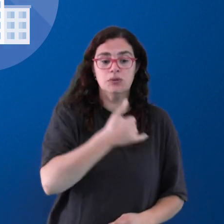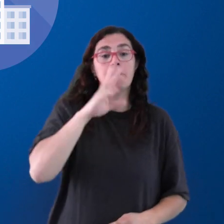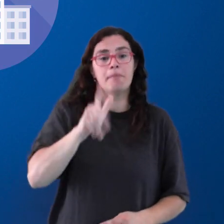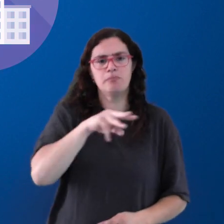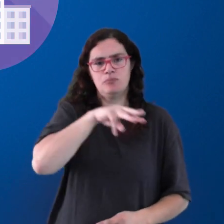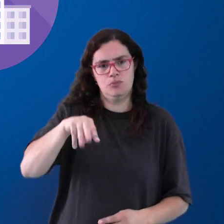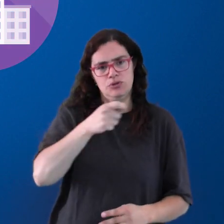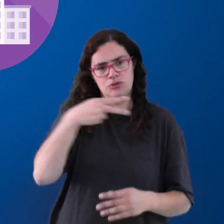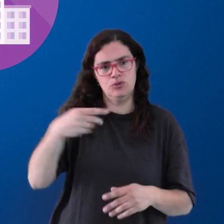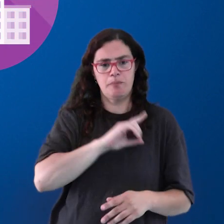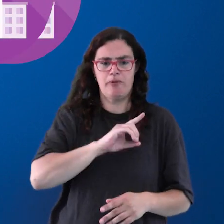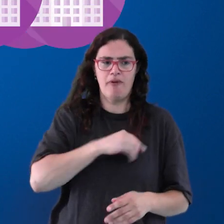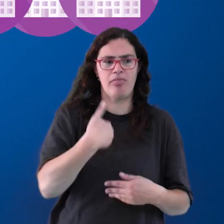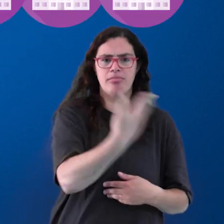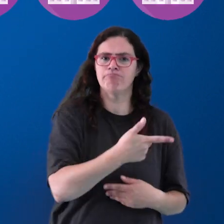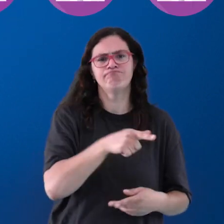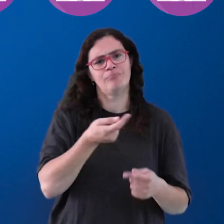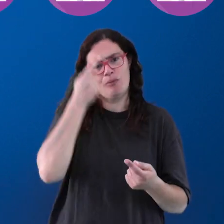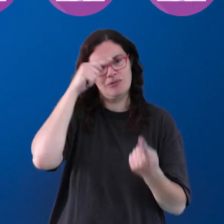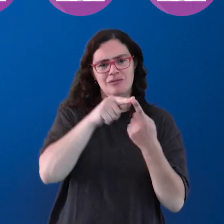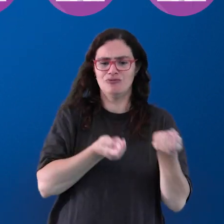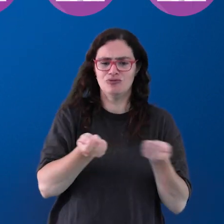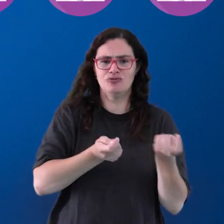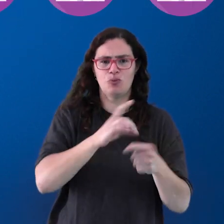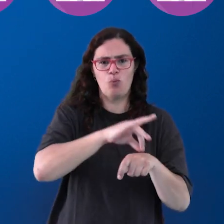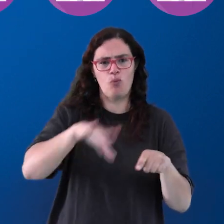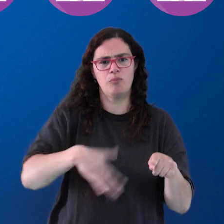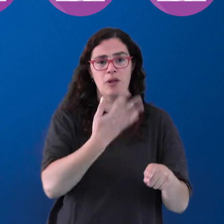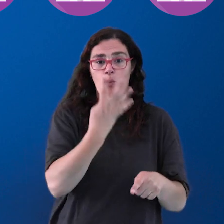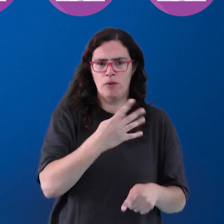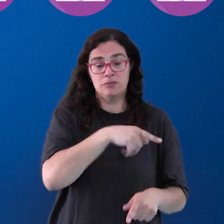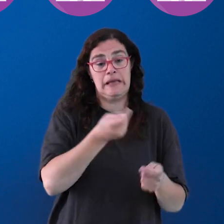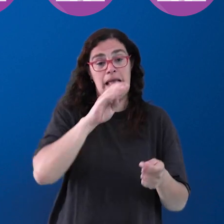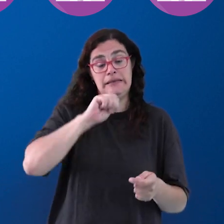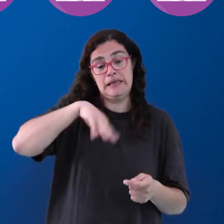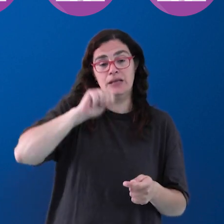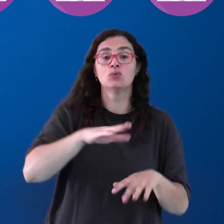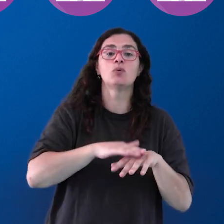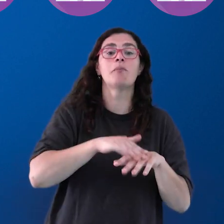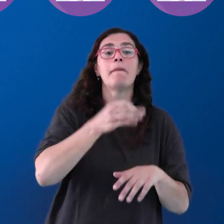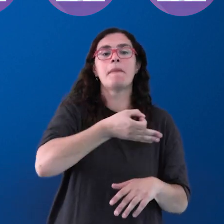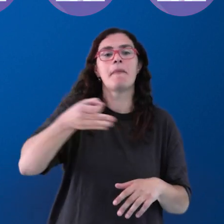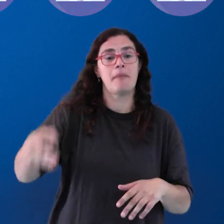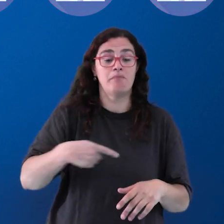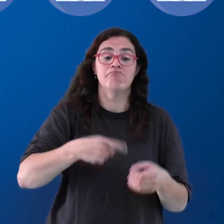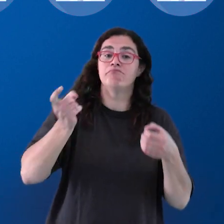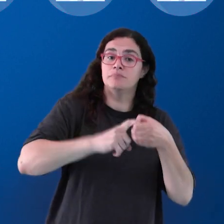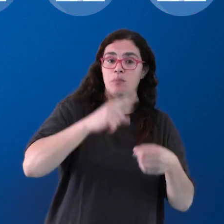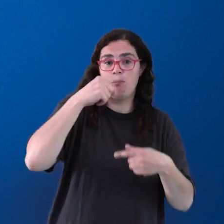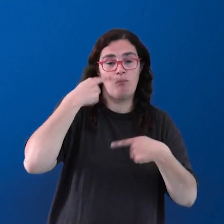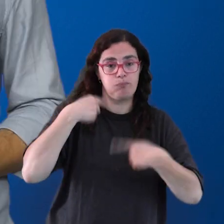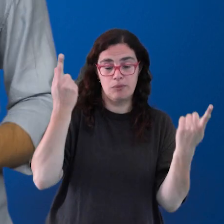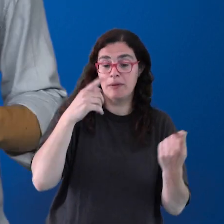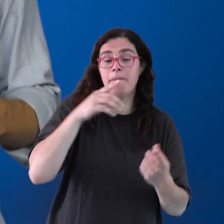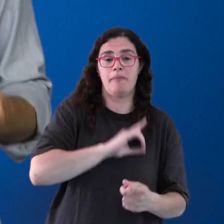milhões de euros a privados para gerirem 4 hospitais do SNS. É o custo das famosas PPPs, as parcerias público